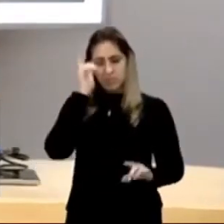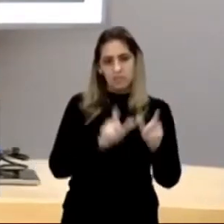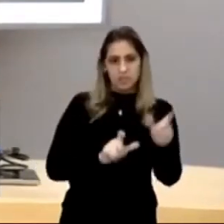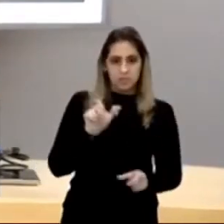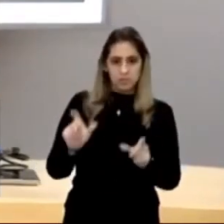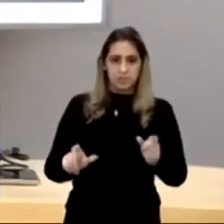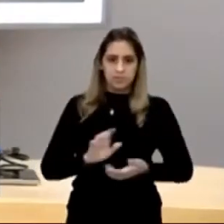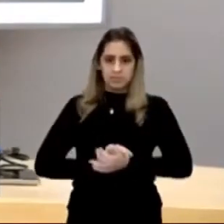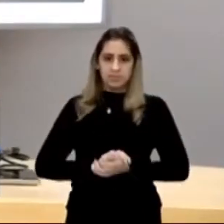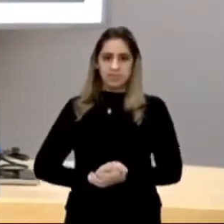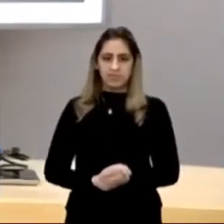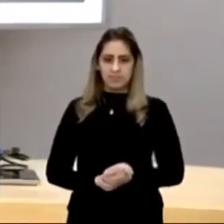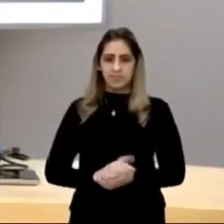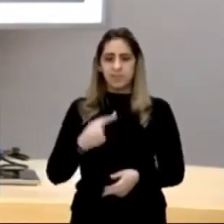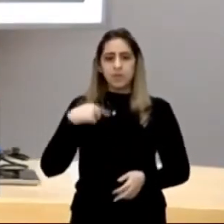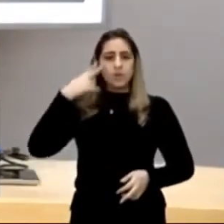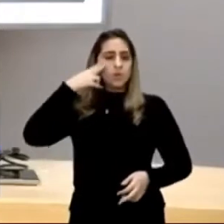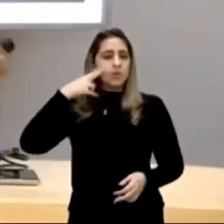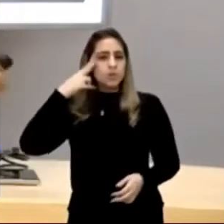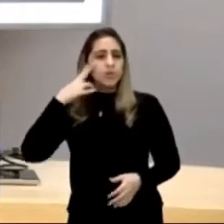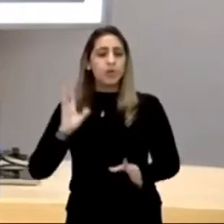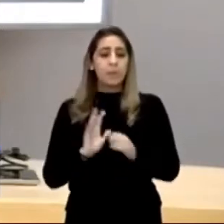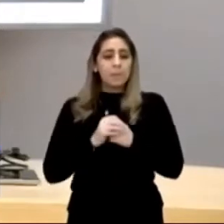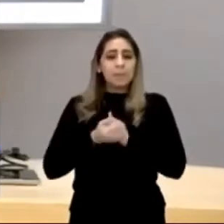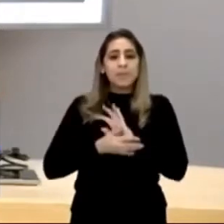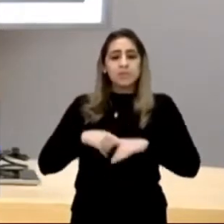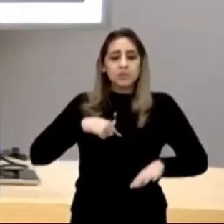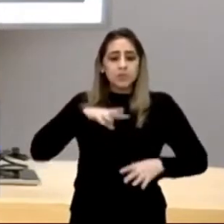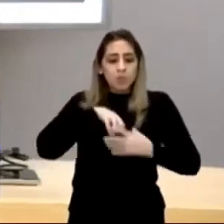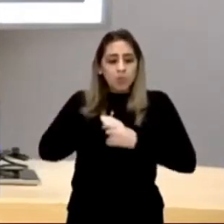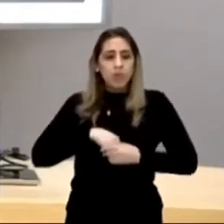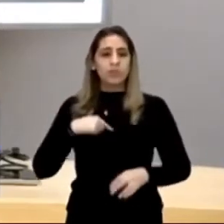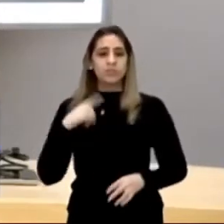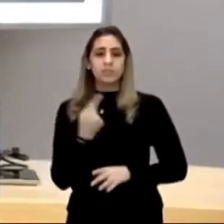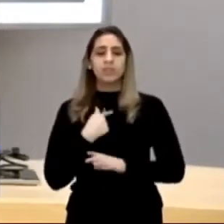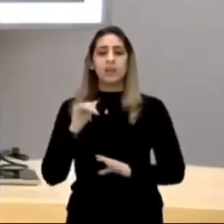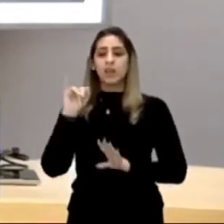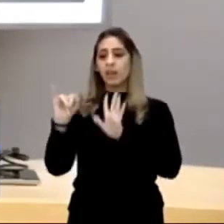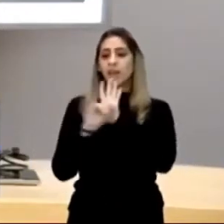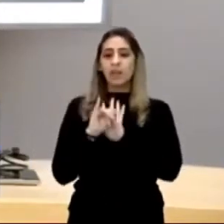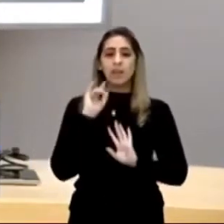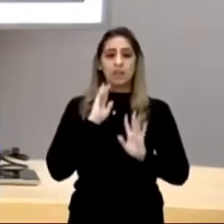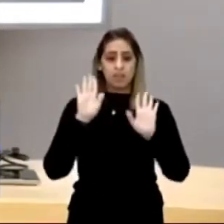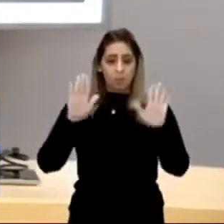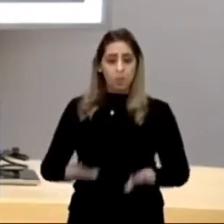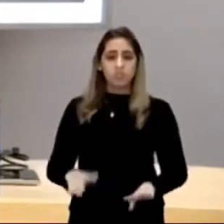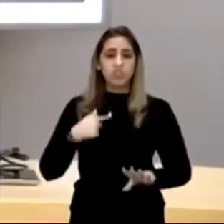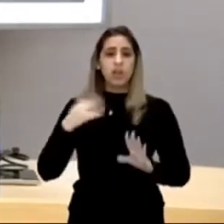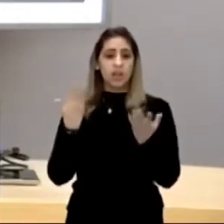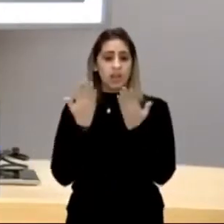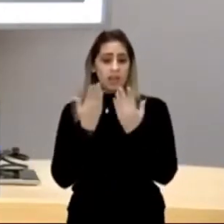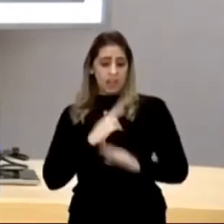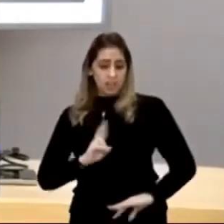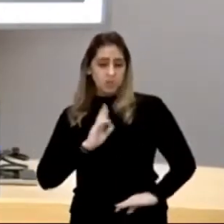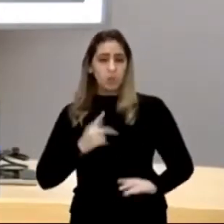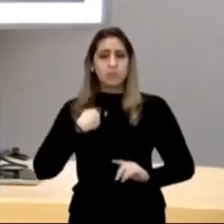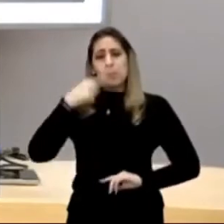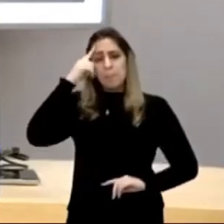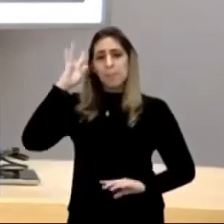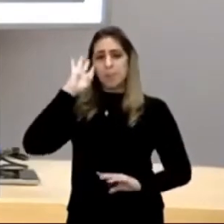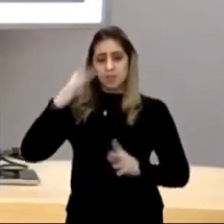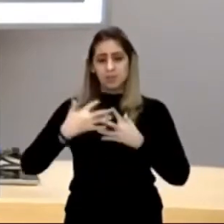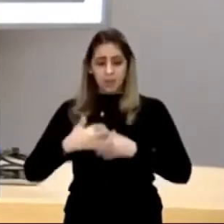sonhos, ambições, com ideologias, religiões, pensamentos, e aí,